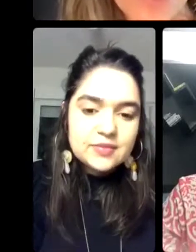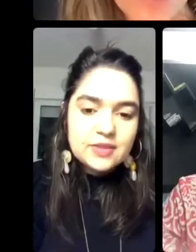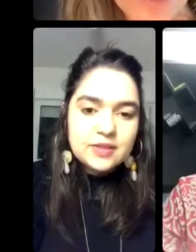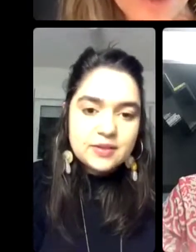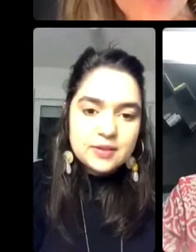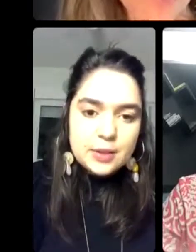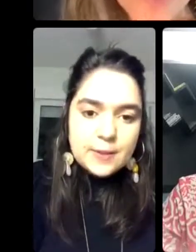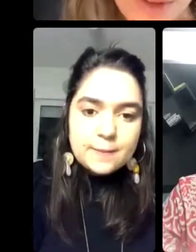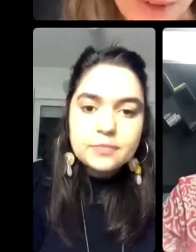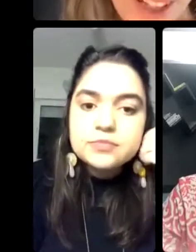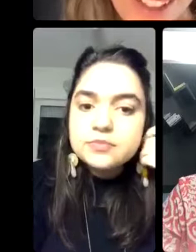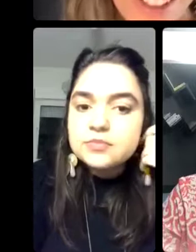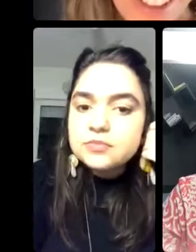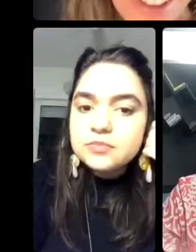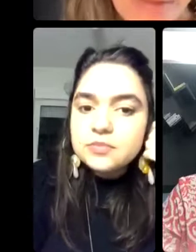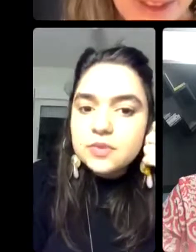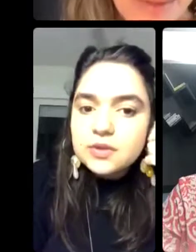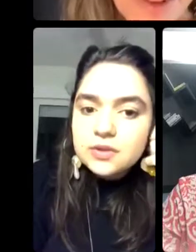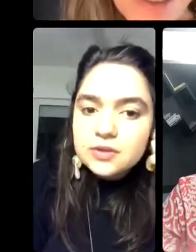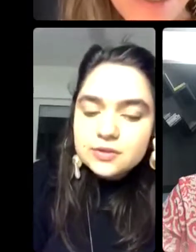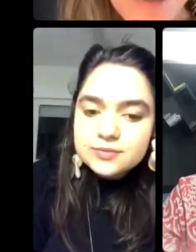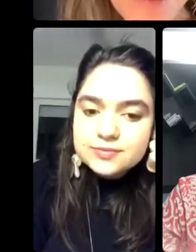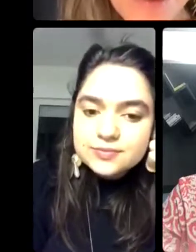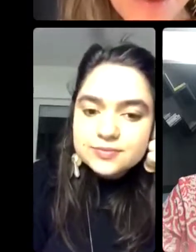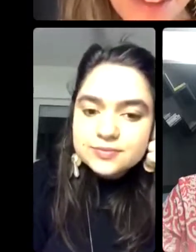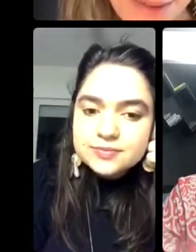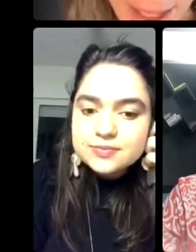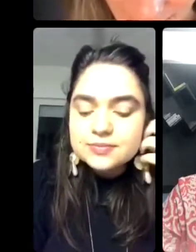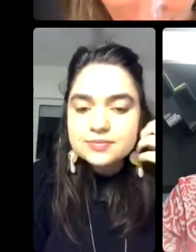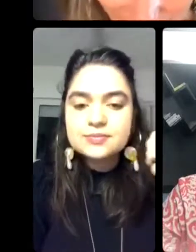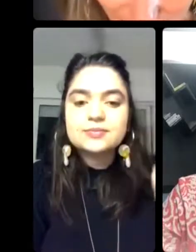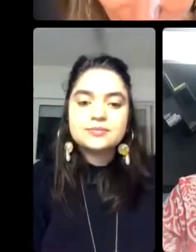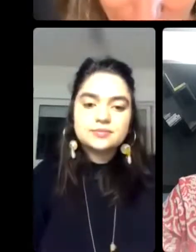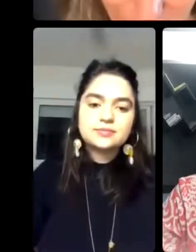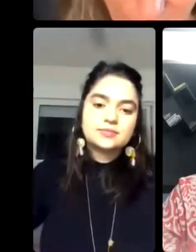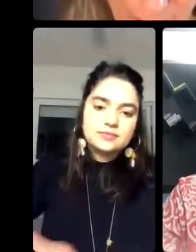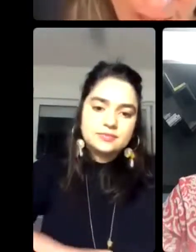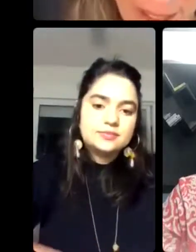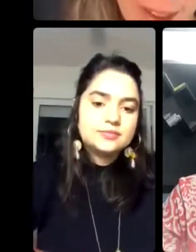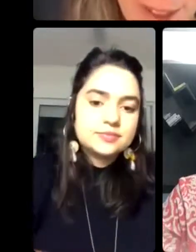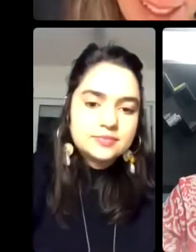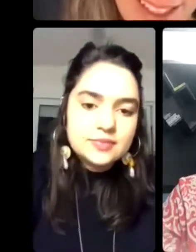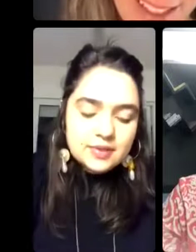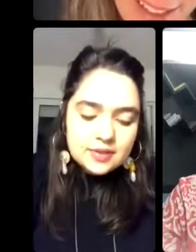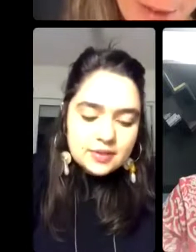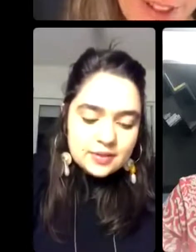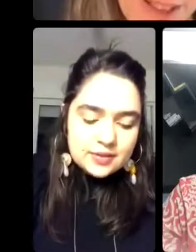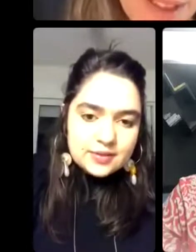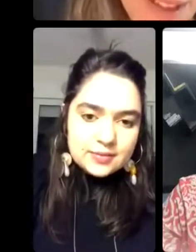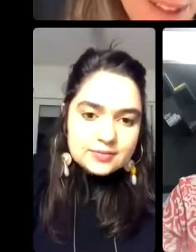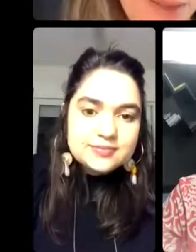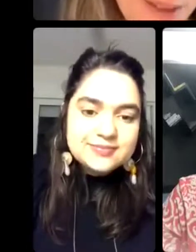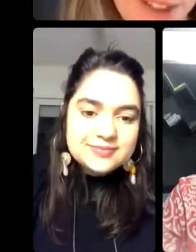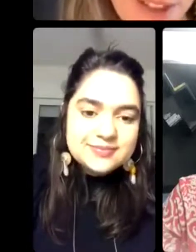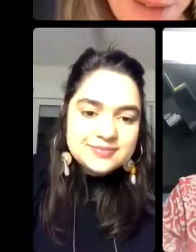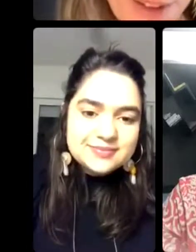como é bom te escutar, assim, né? Mesmo a tua fisioterapeuta disse que tu fala